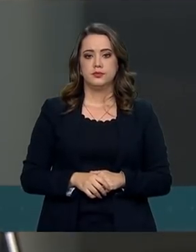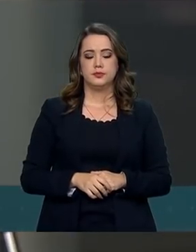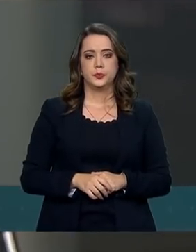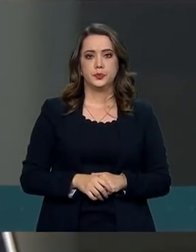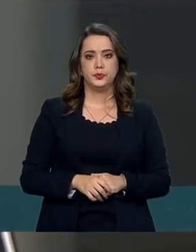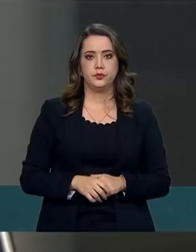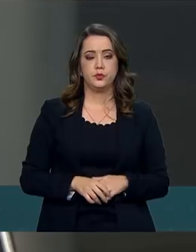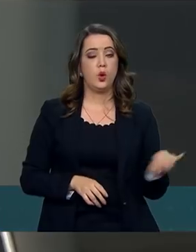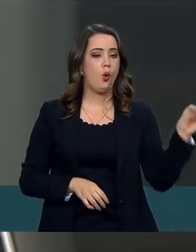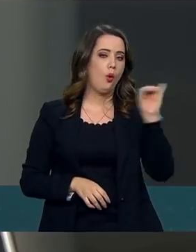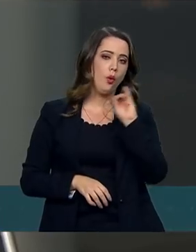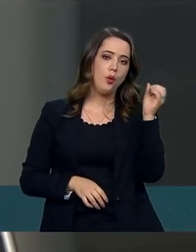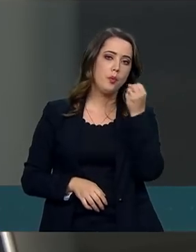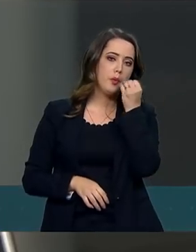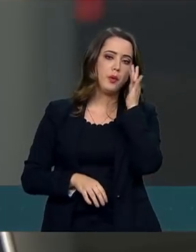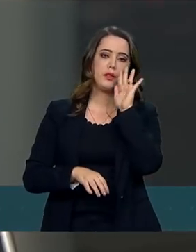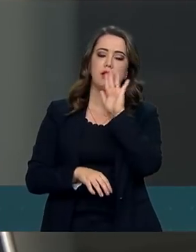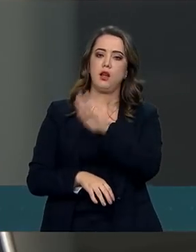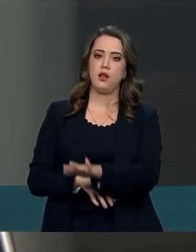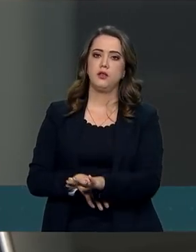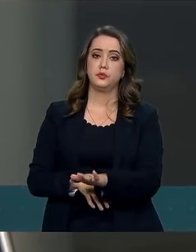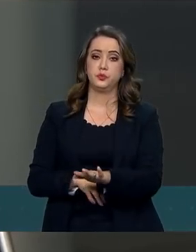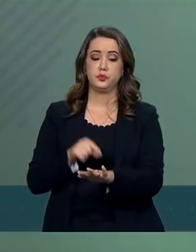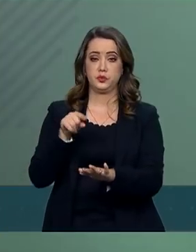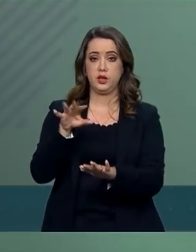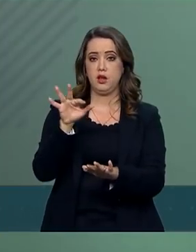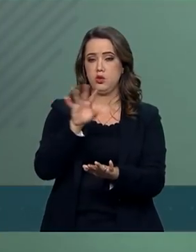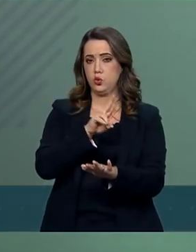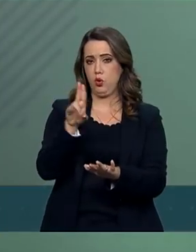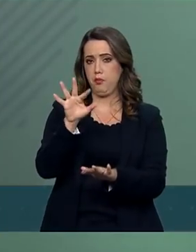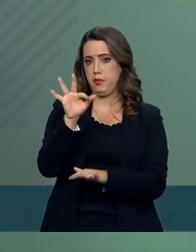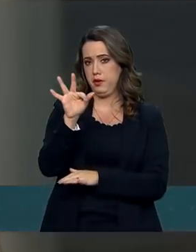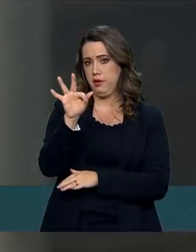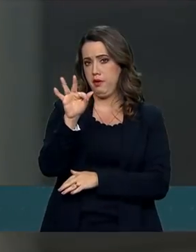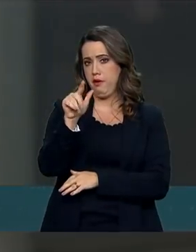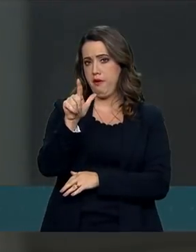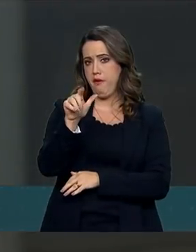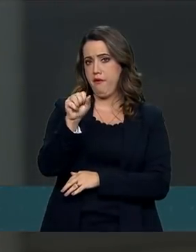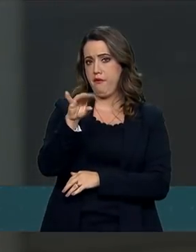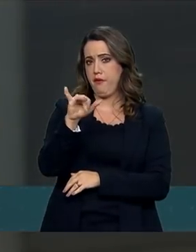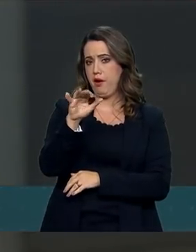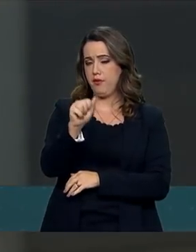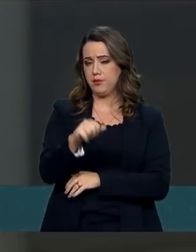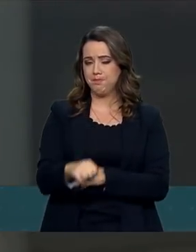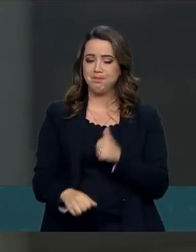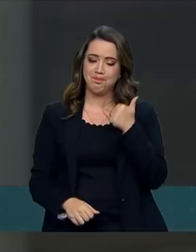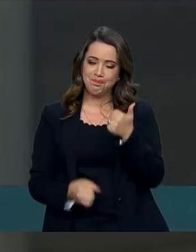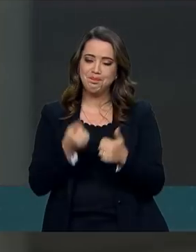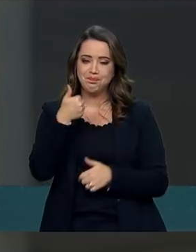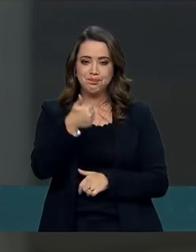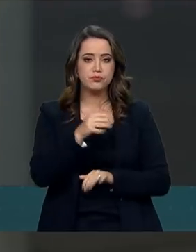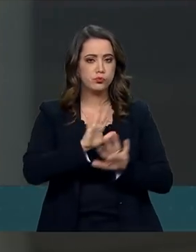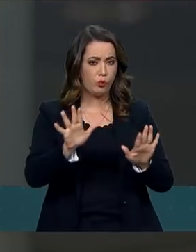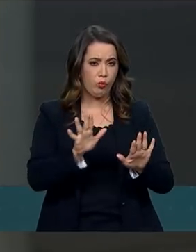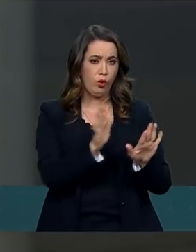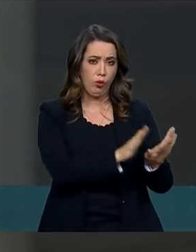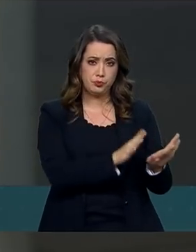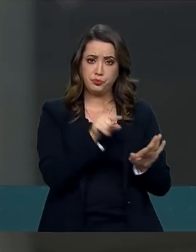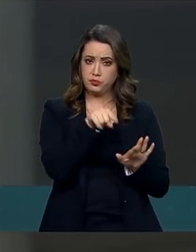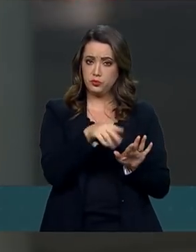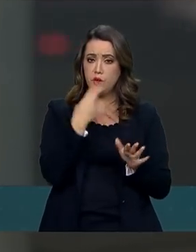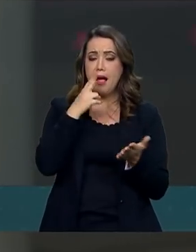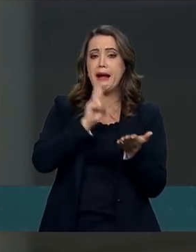Oi, boa tarde, porta-voz Flávia da Bloomberg. Tudo bem? bem? Ainda sobre a carta, eu queria saber o que o presidente achou dos